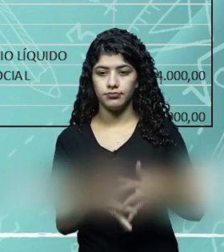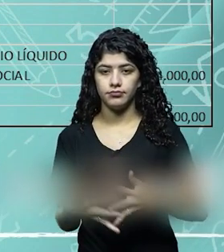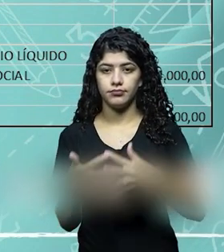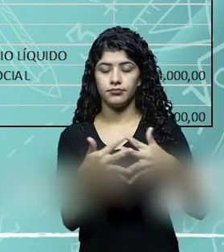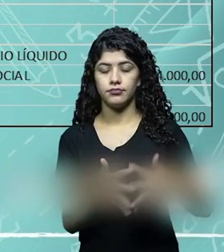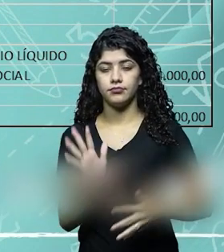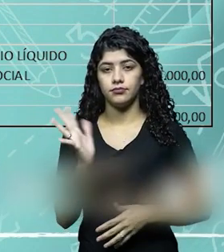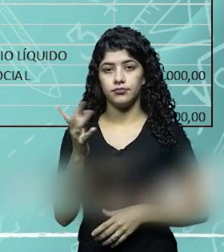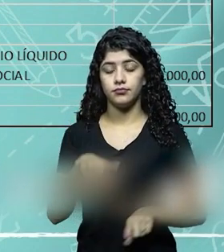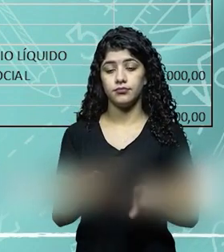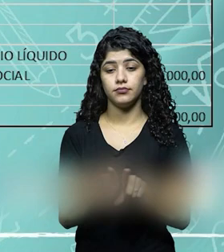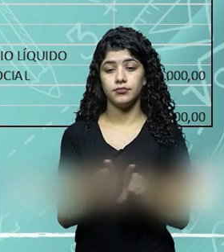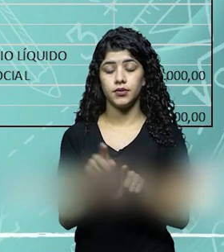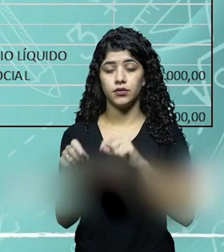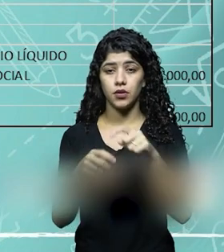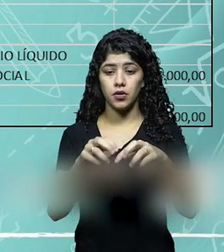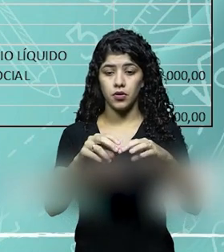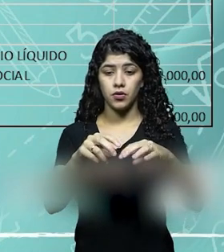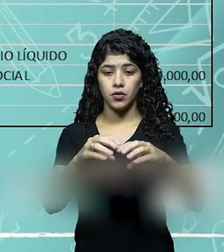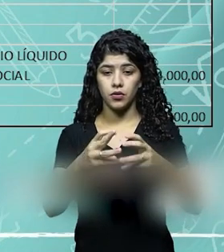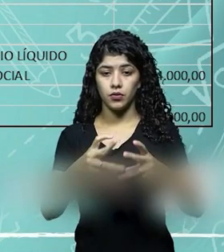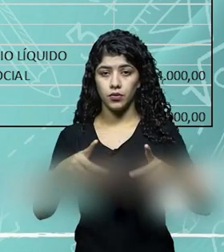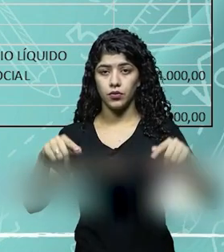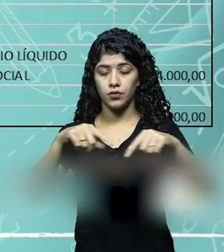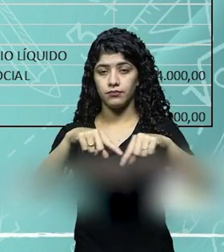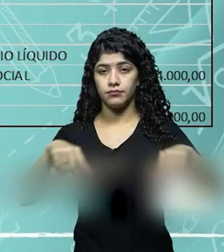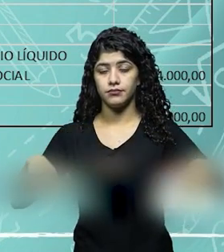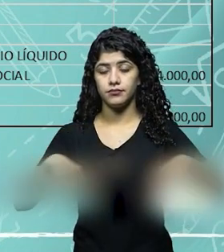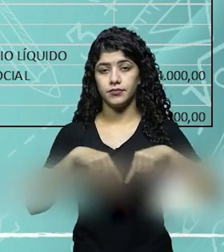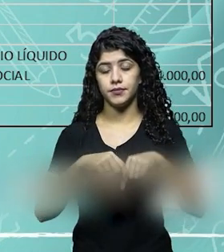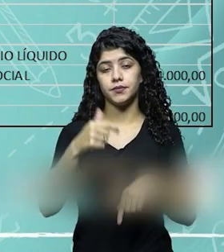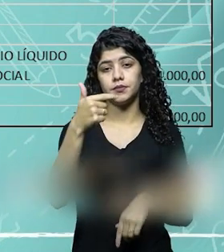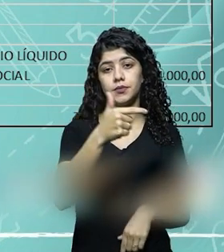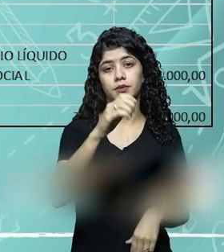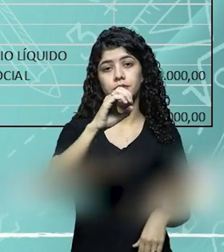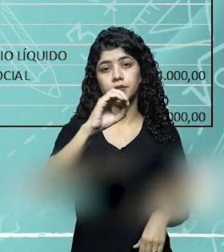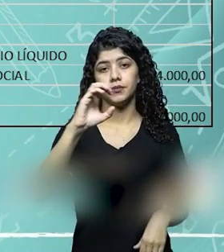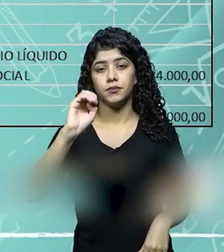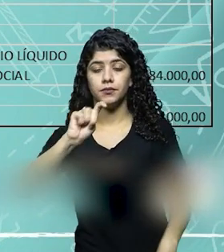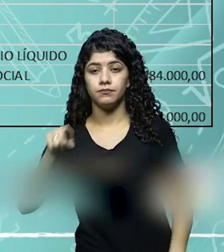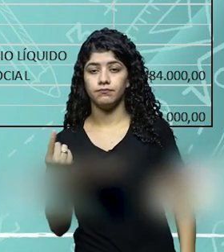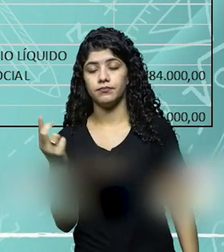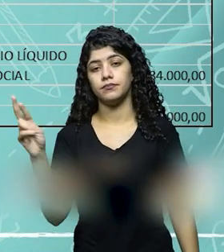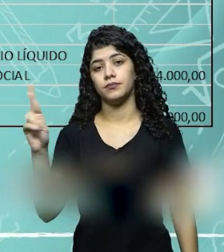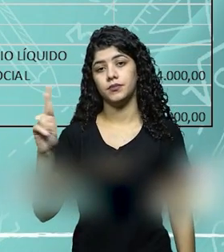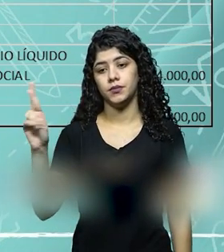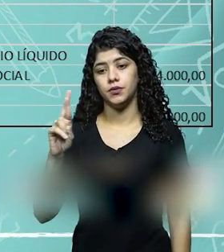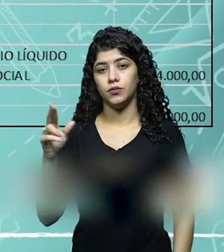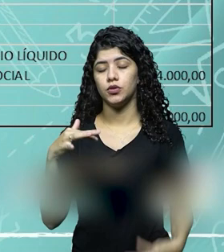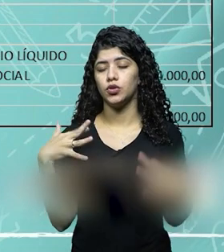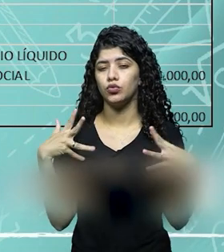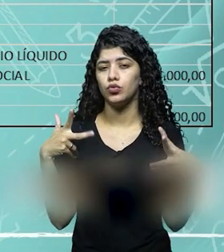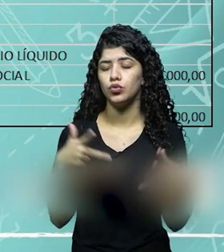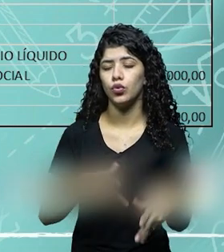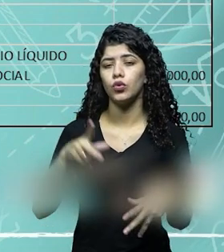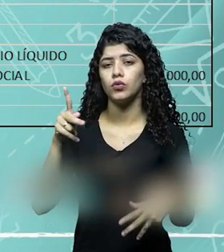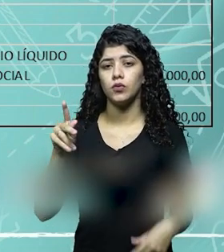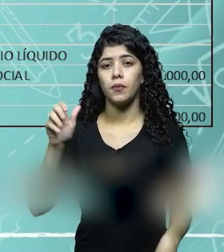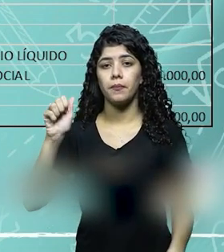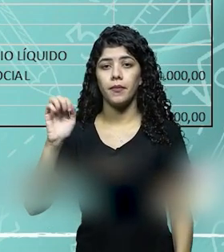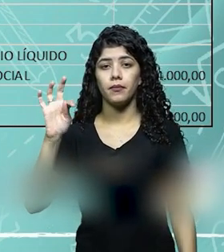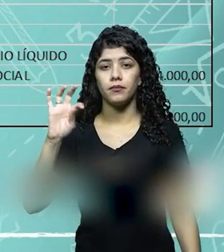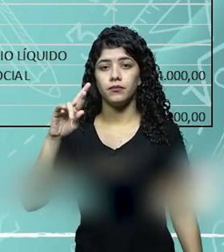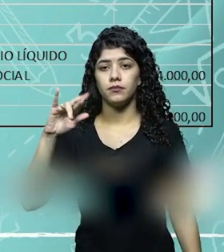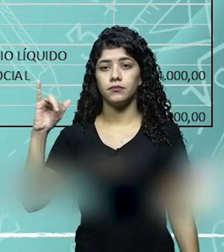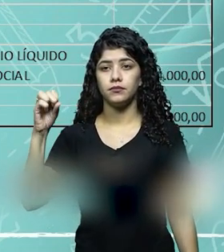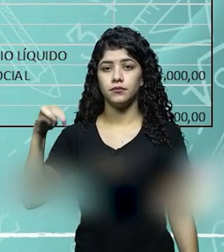e terrenos no valor de 200 mil. Então, esse aqui é o patrimônio da empresa, do lado do ativo, os bens que ela